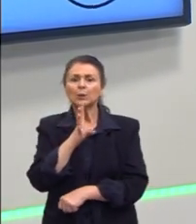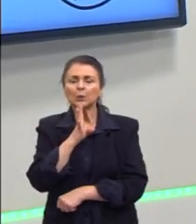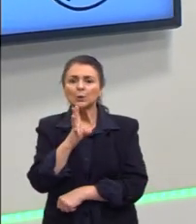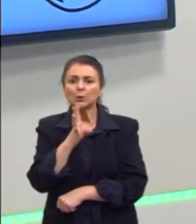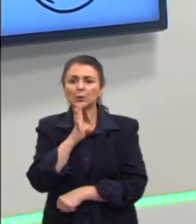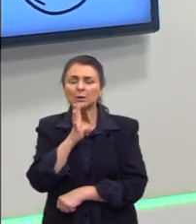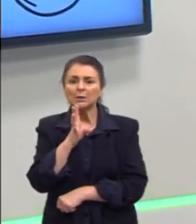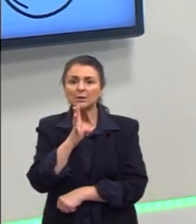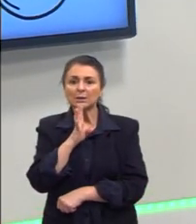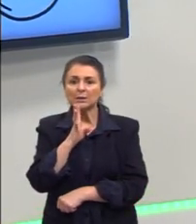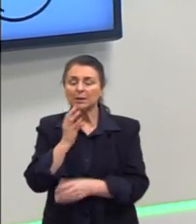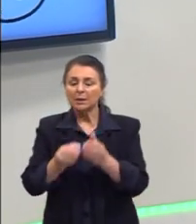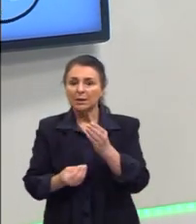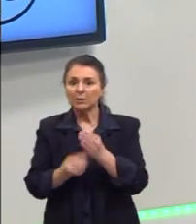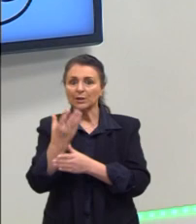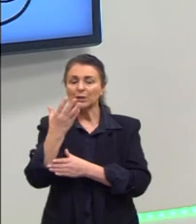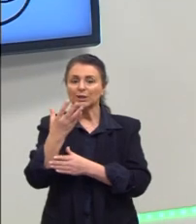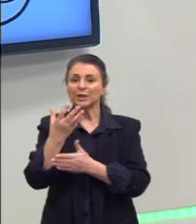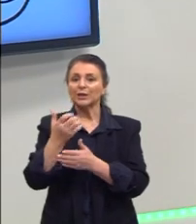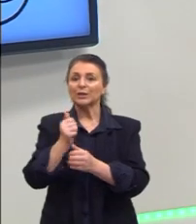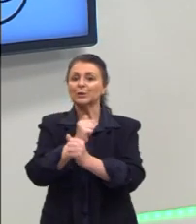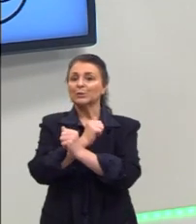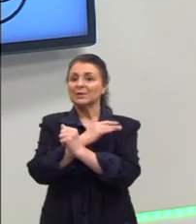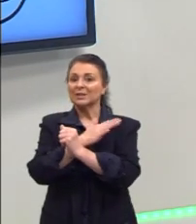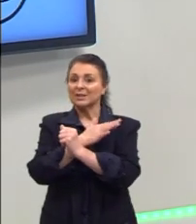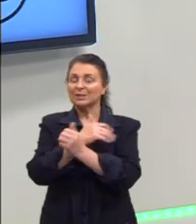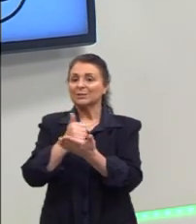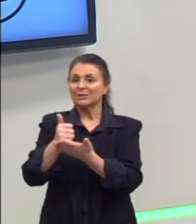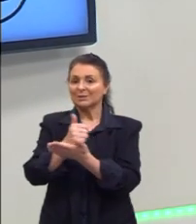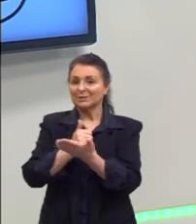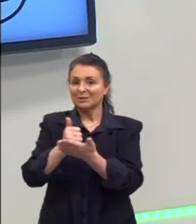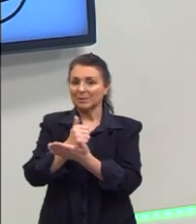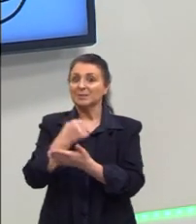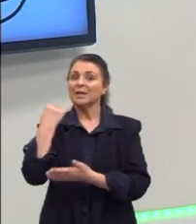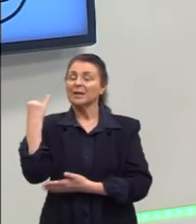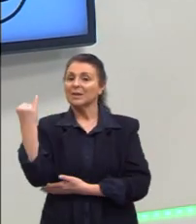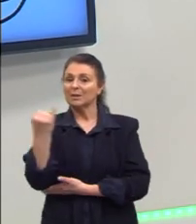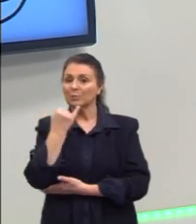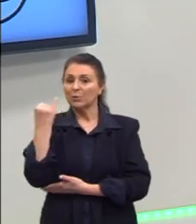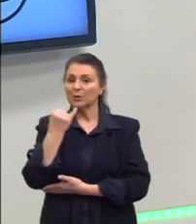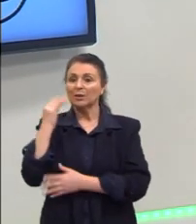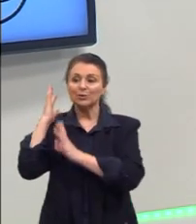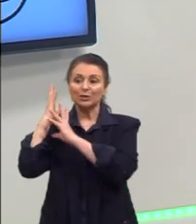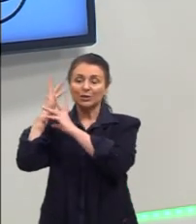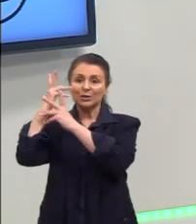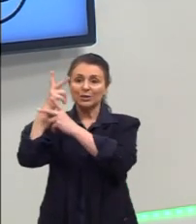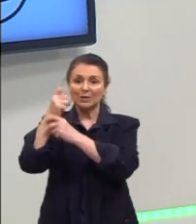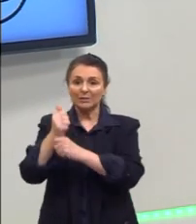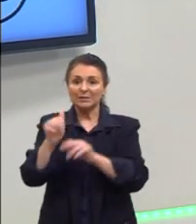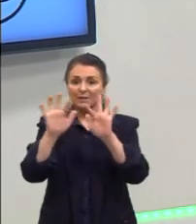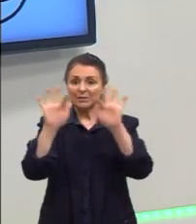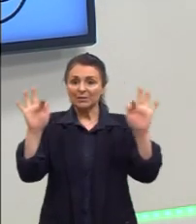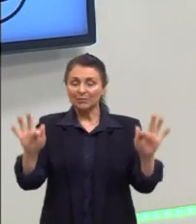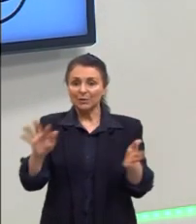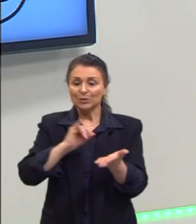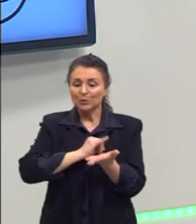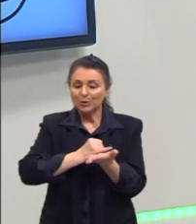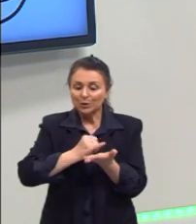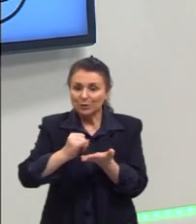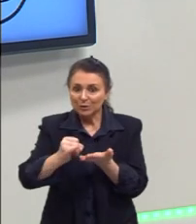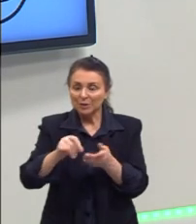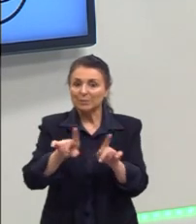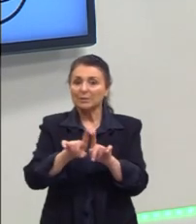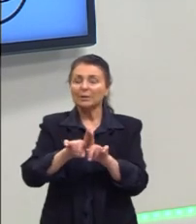tanto a origem dos ácidos quanto a origem das bases. É importante revisar nas funções inorgânicas. Tem material